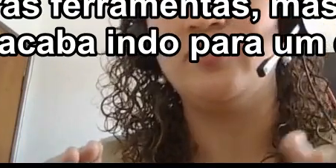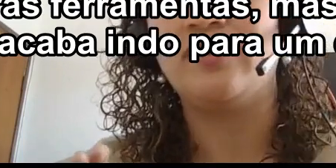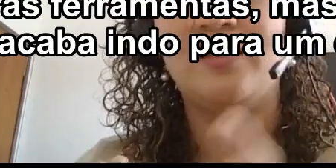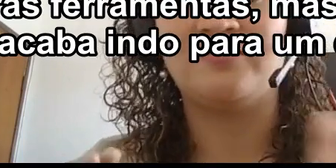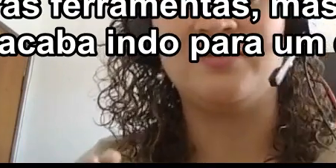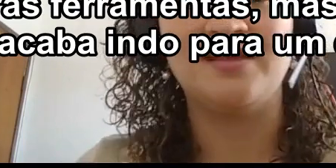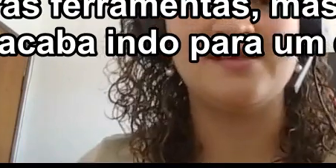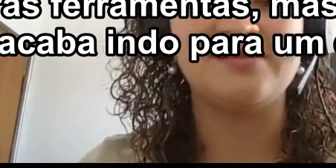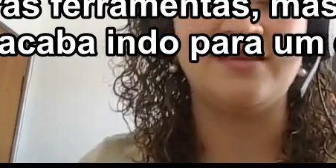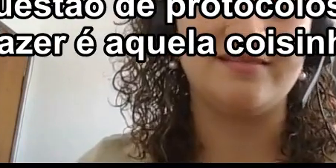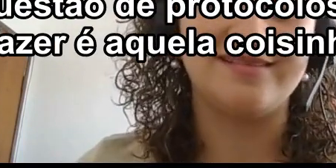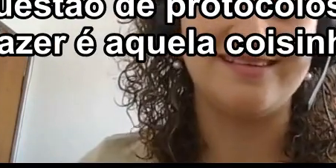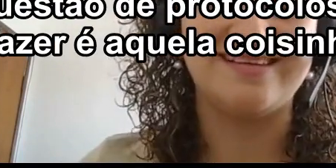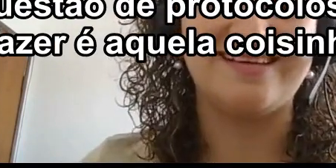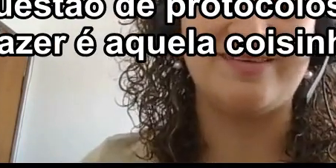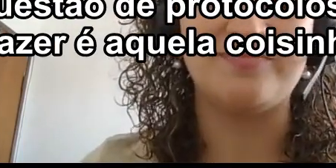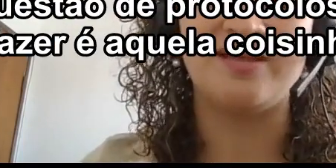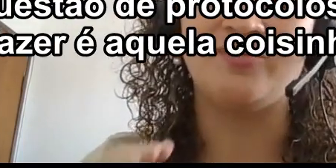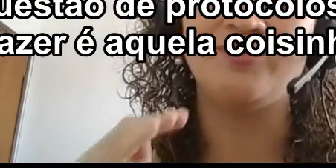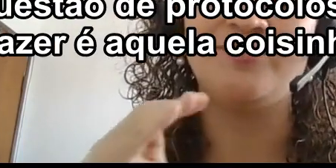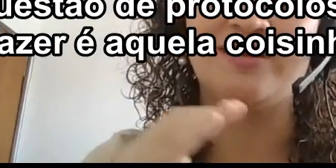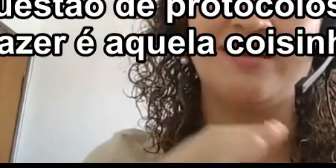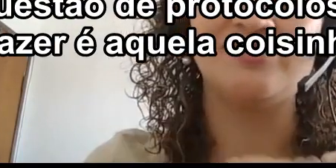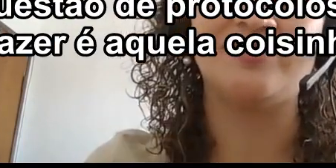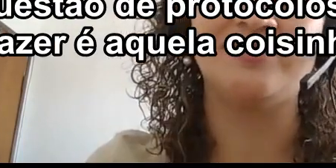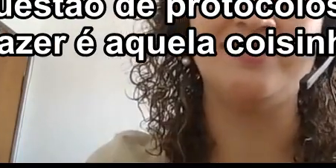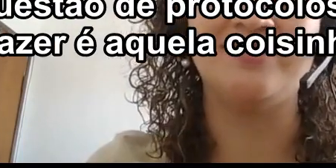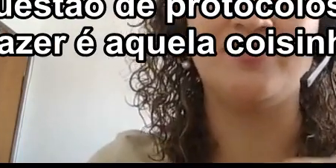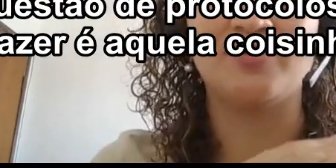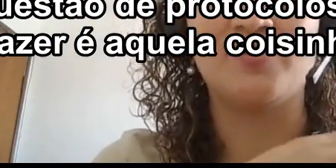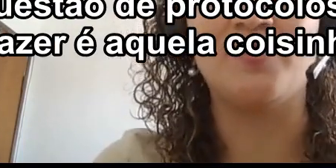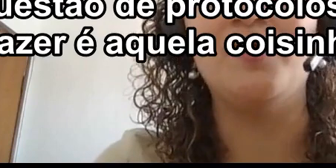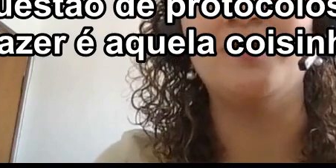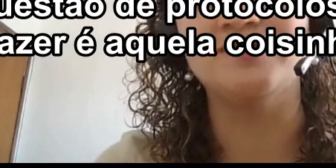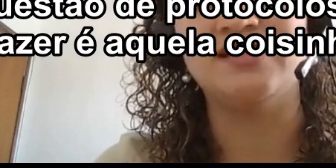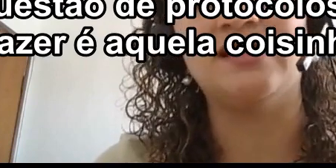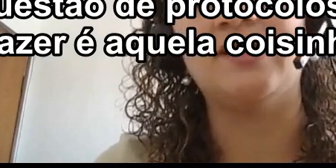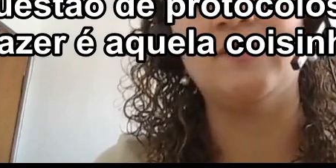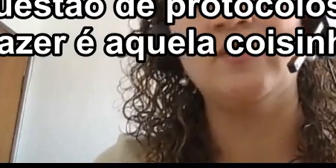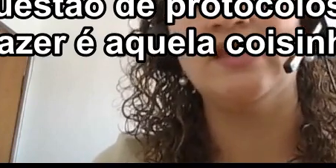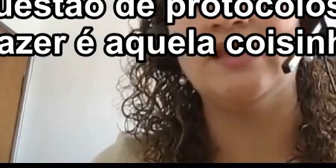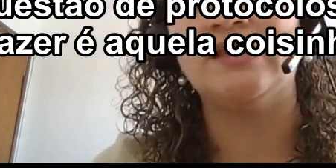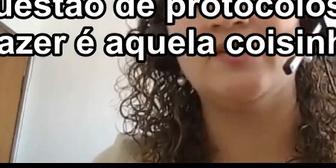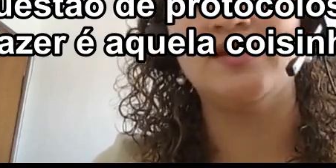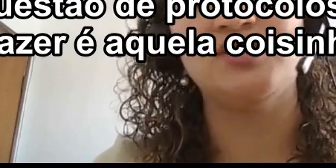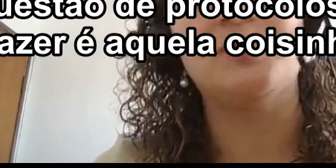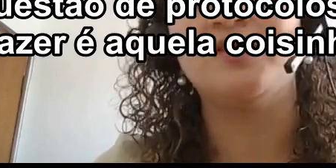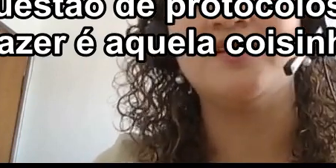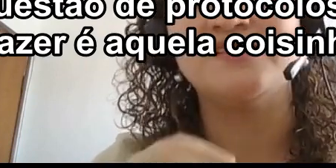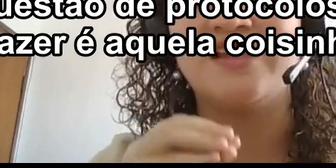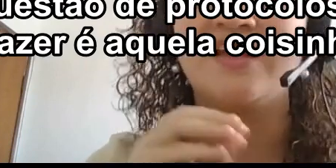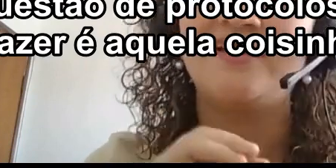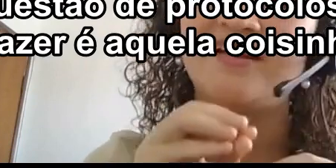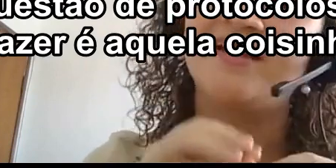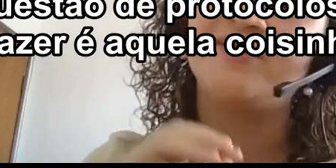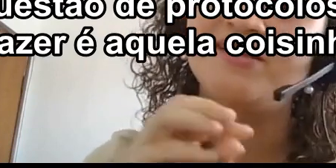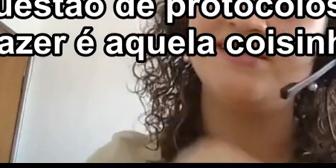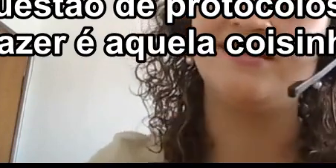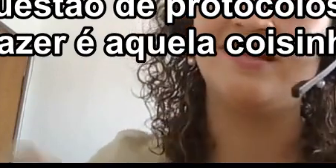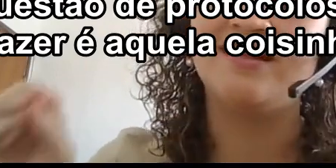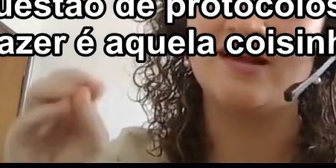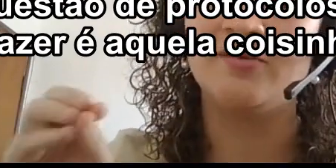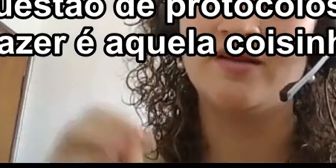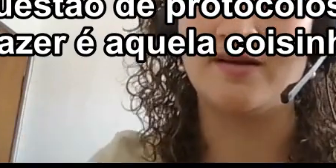enclave, né, assim, é toda uma questão de protocolos e tal. Então, o a gente pode fazer, aquela coisinha,